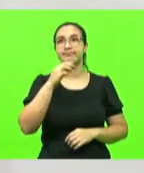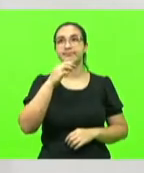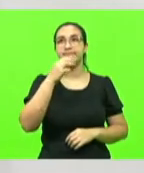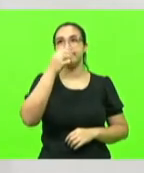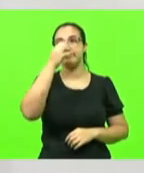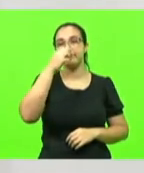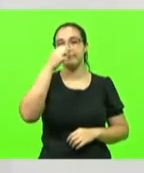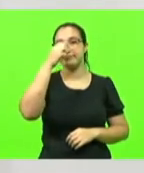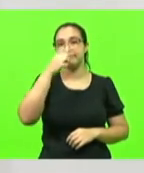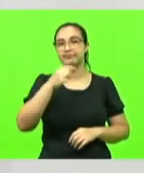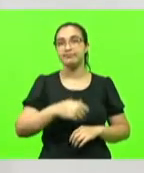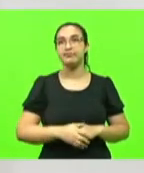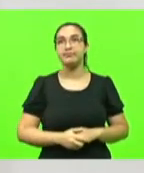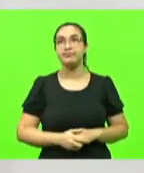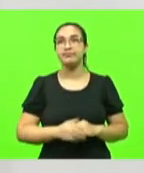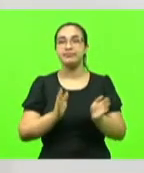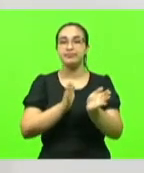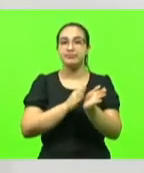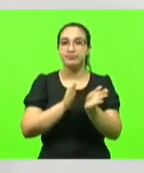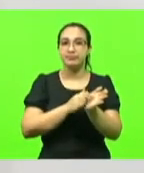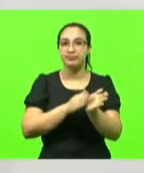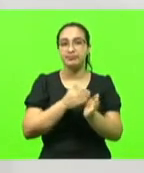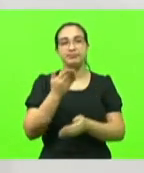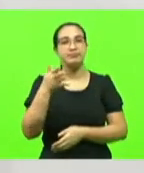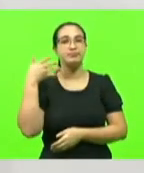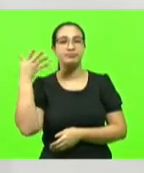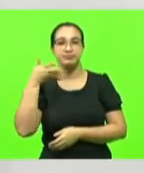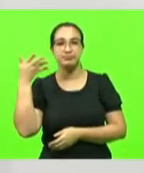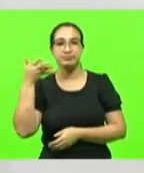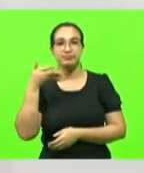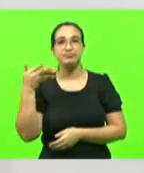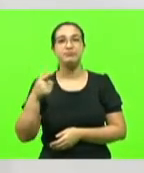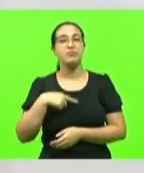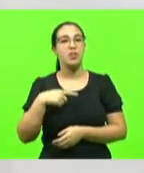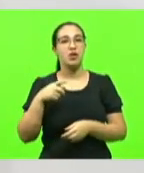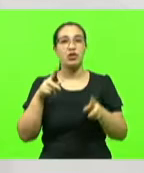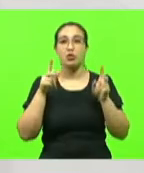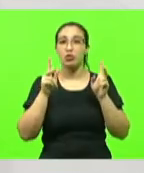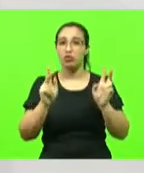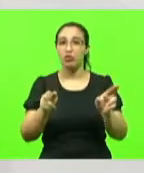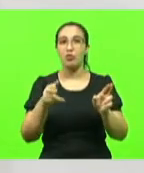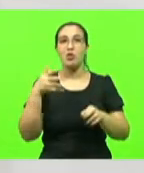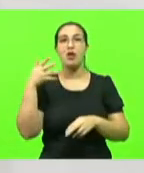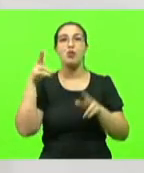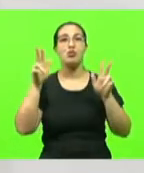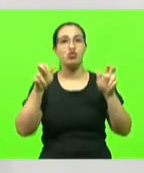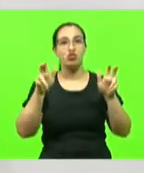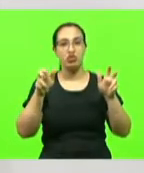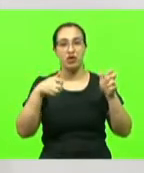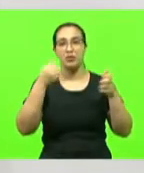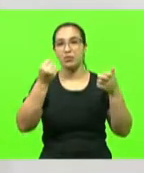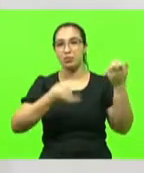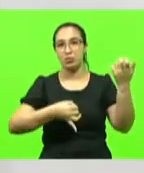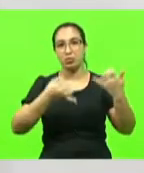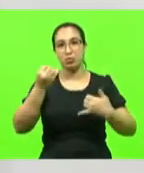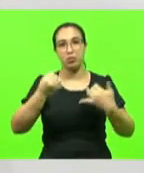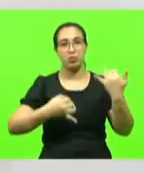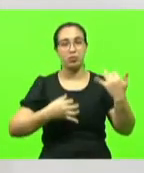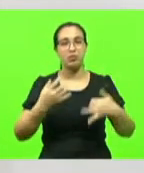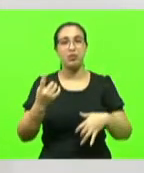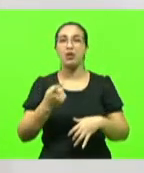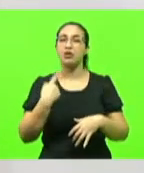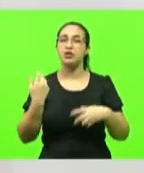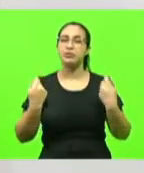Obrigado, deputado. Parabéns, acabei também de falar o mesmo assunto aí, deputado Gerri. Nós temos que estar